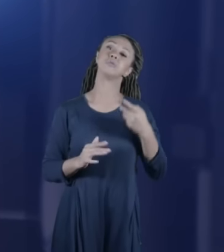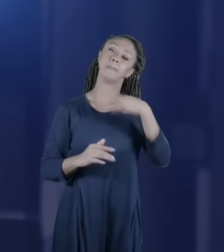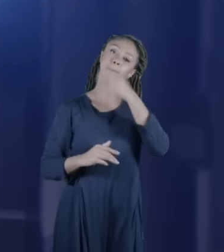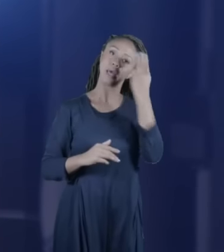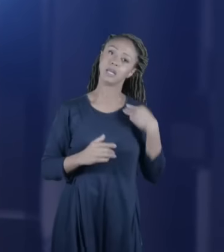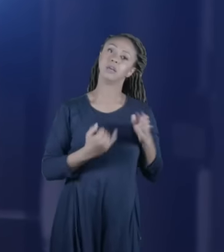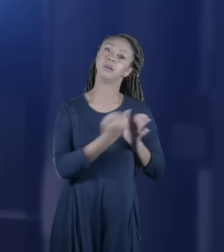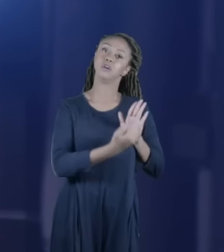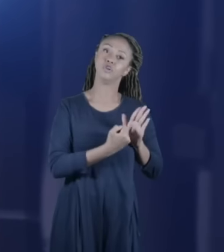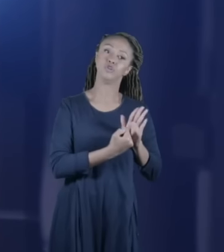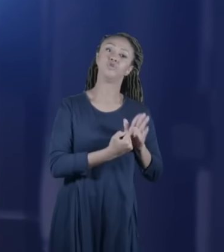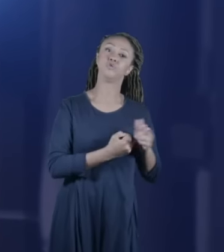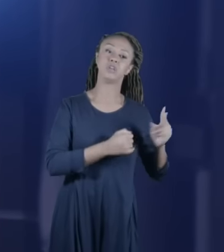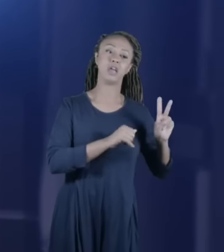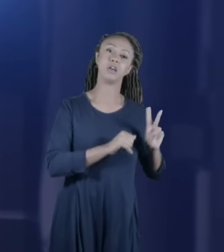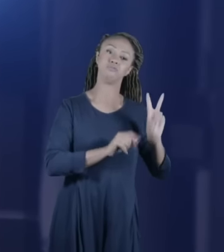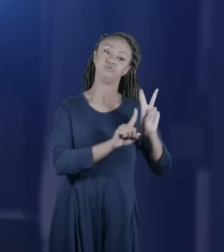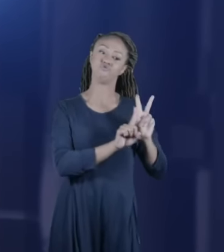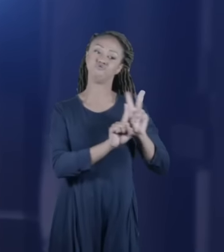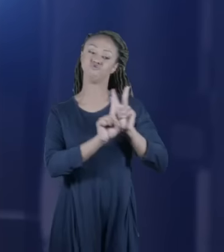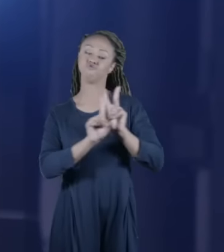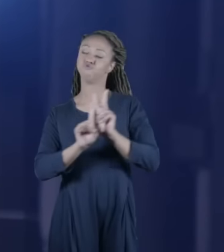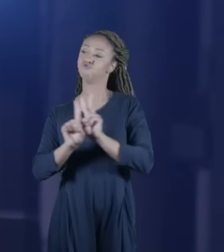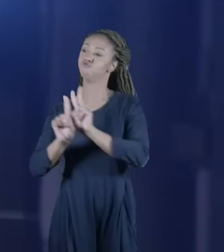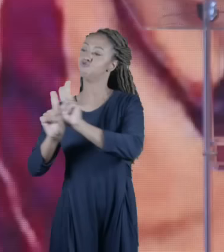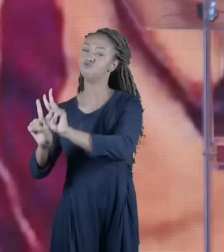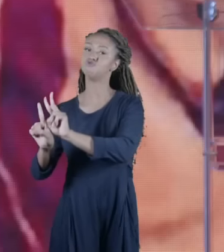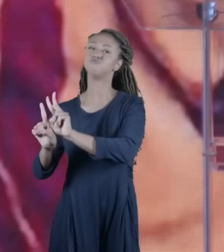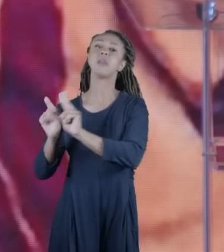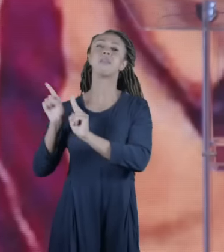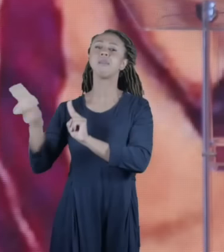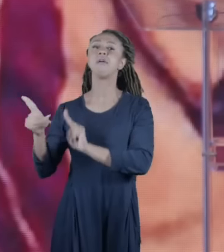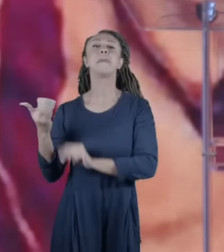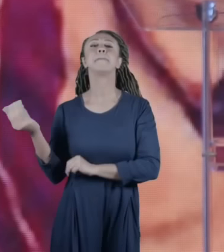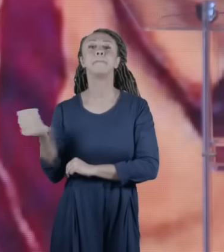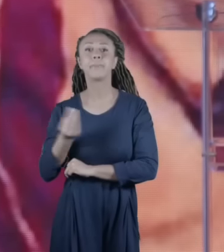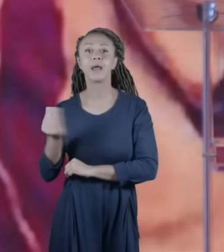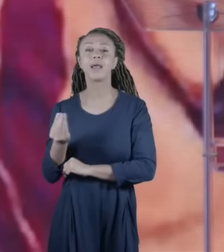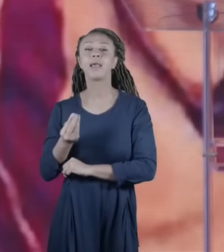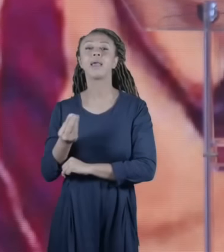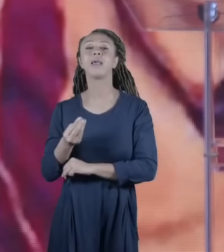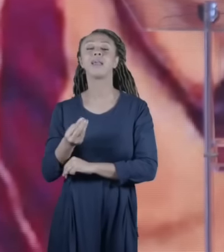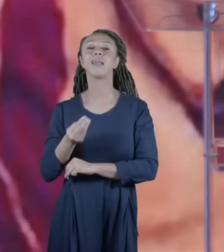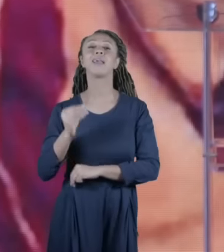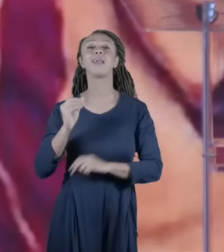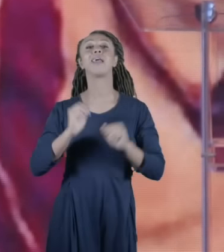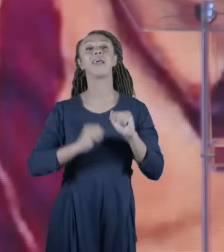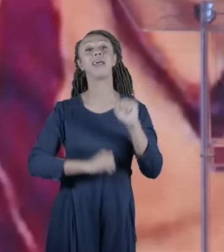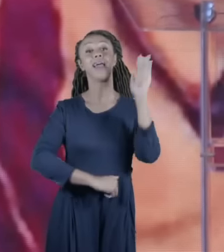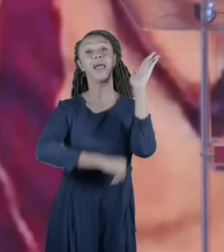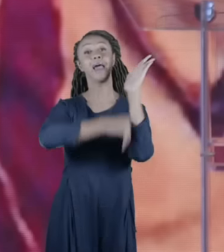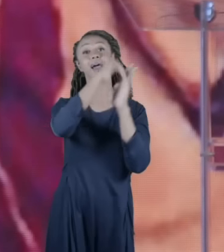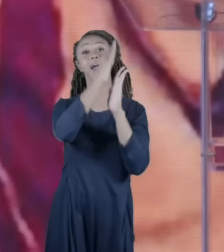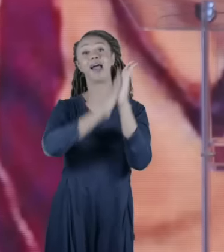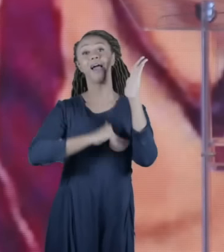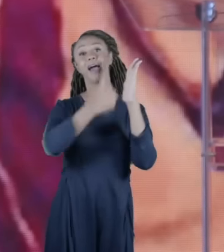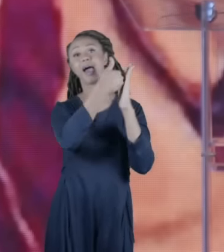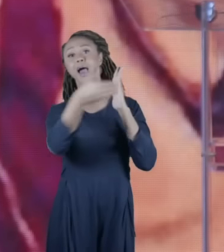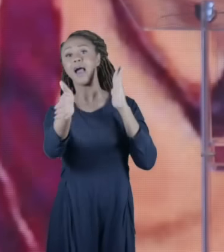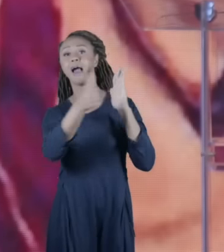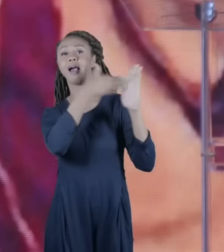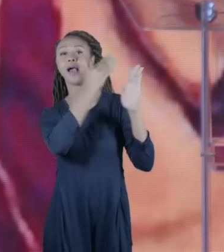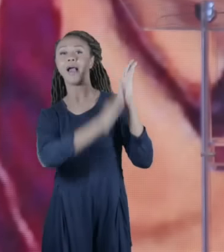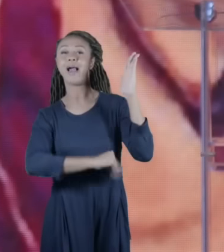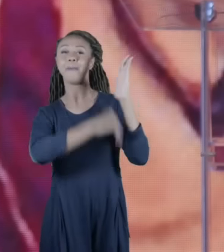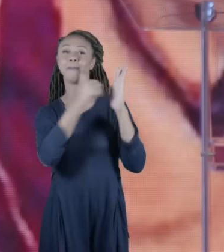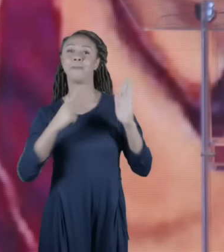Jerusalém para celebrar a festa da Páscoa judaica. Então toda a família vai junto a Jerusalém eles